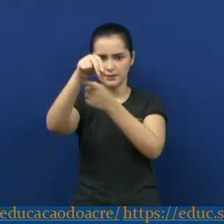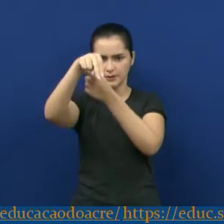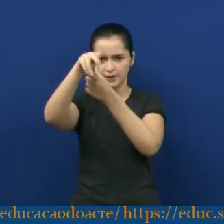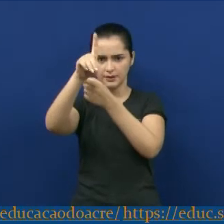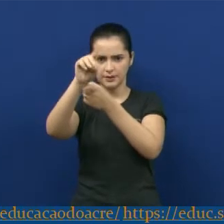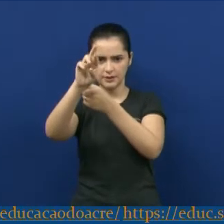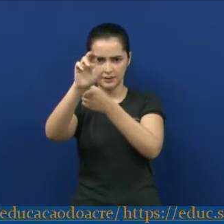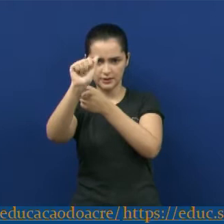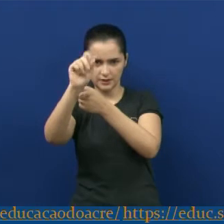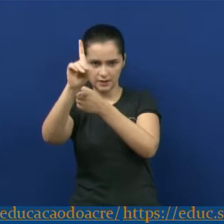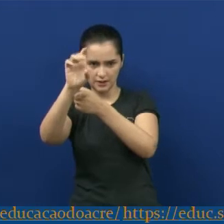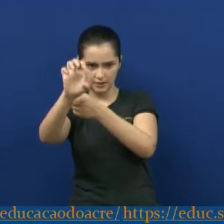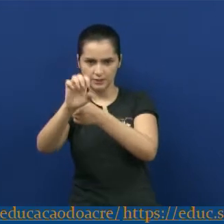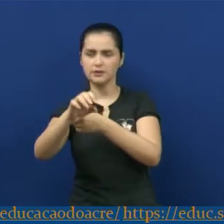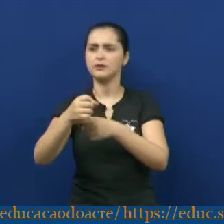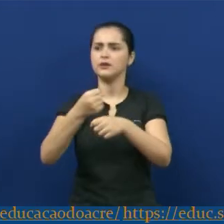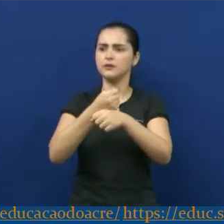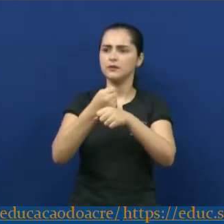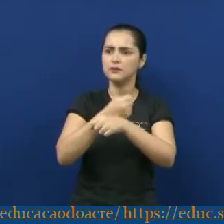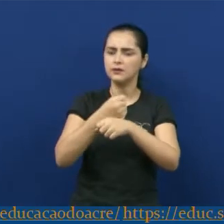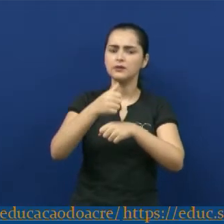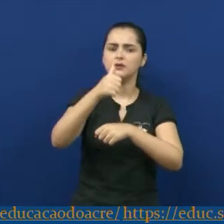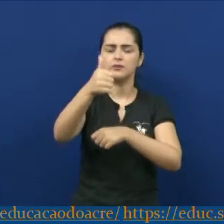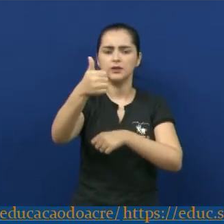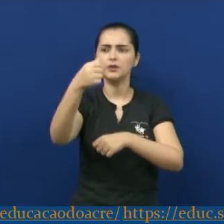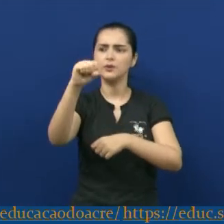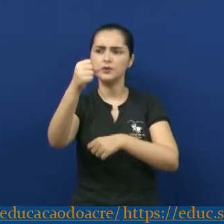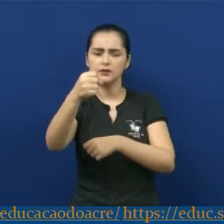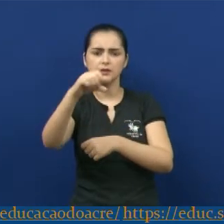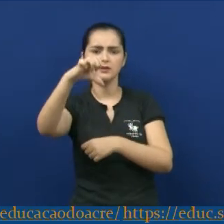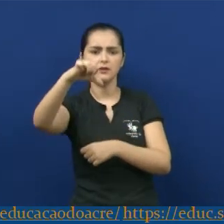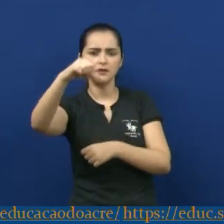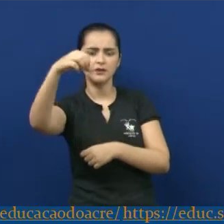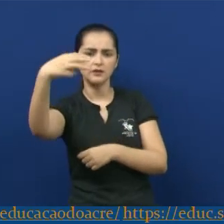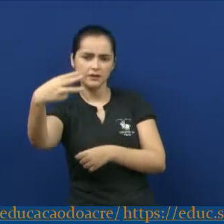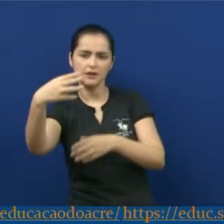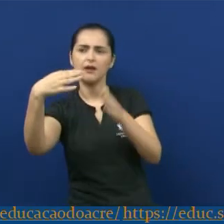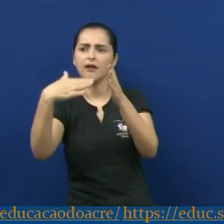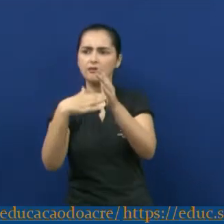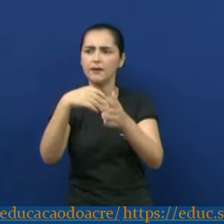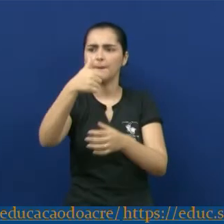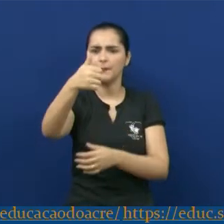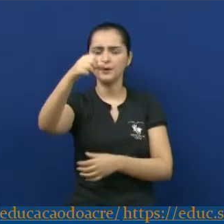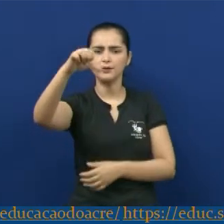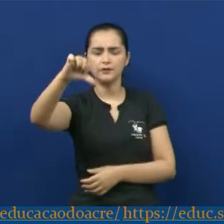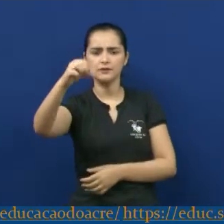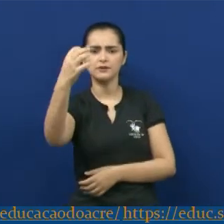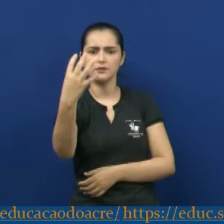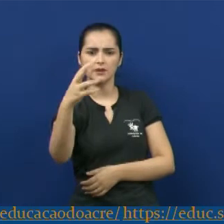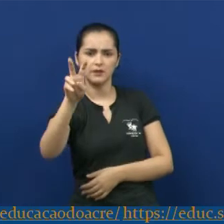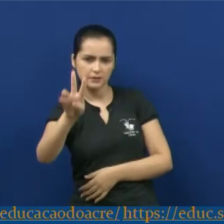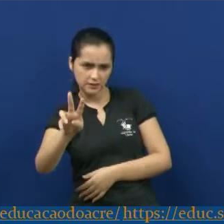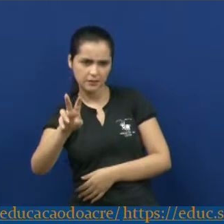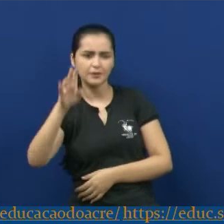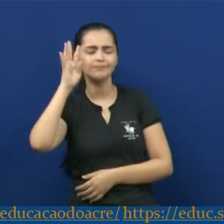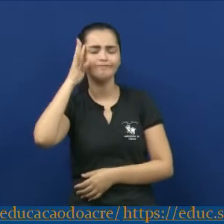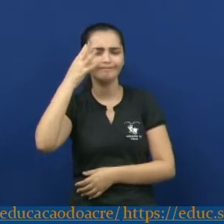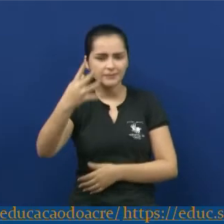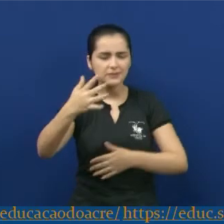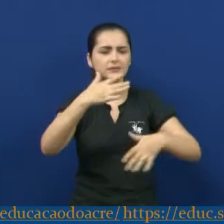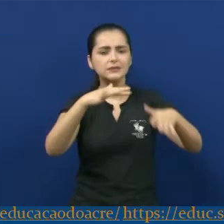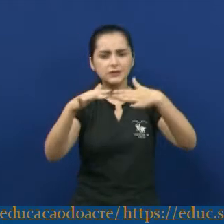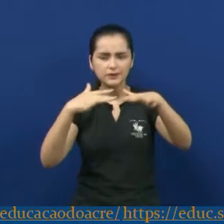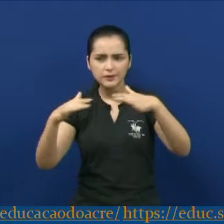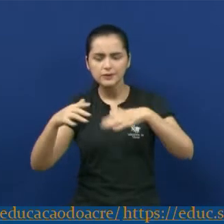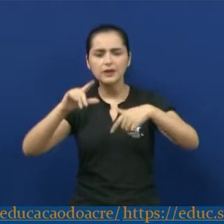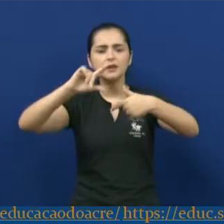1945. Então, o que nós temos aqui sobre o Mário de Andrade? Ele teve um papel decisivo no movimento